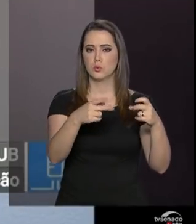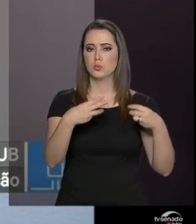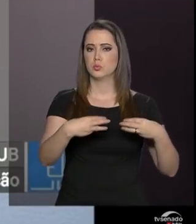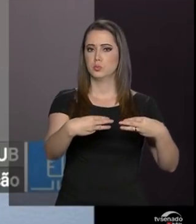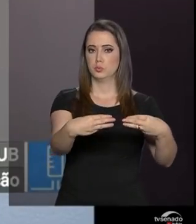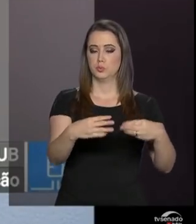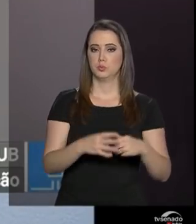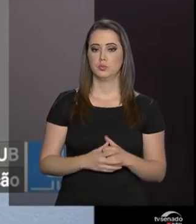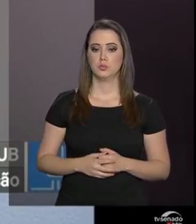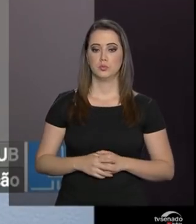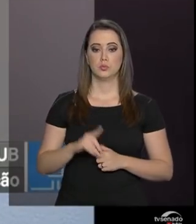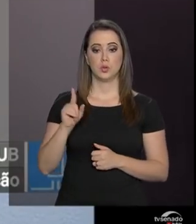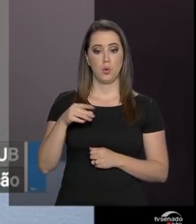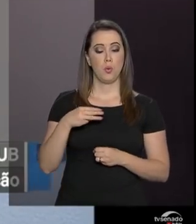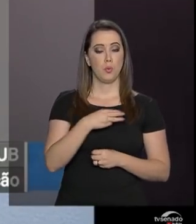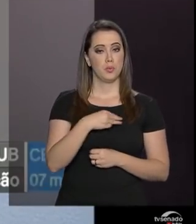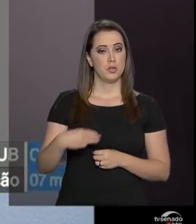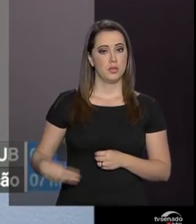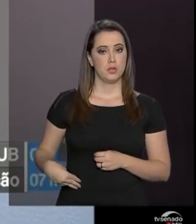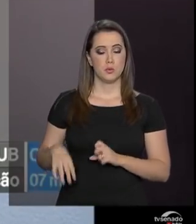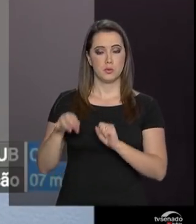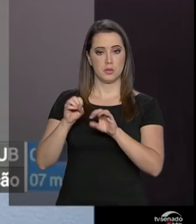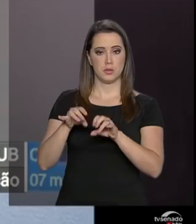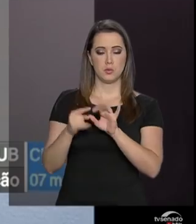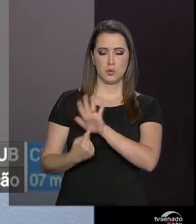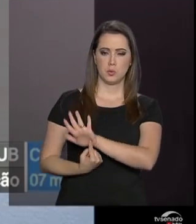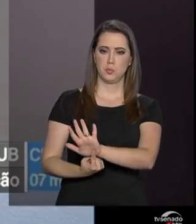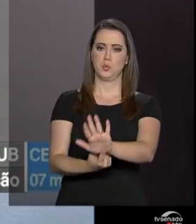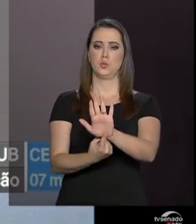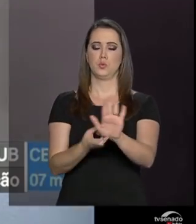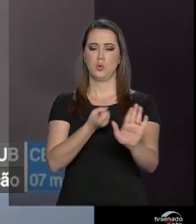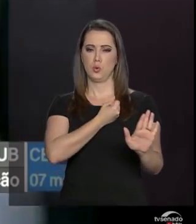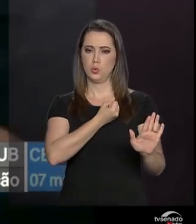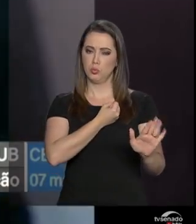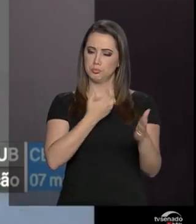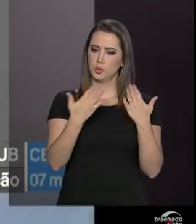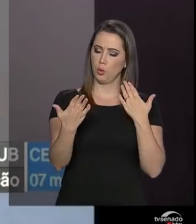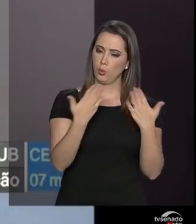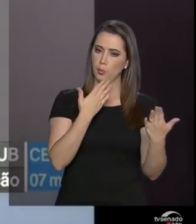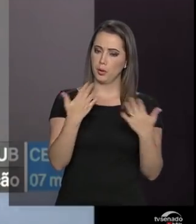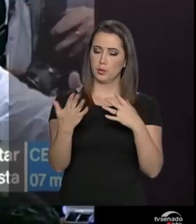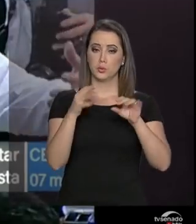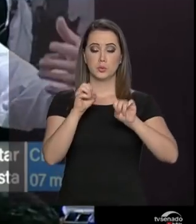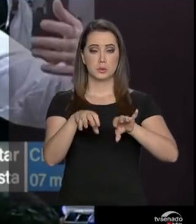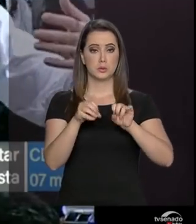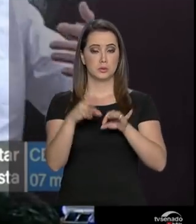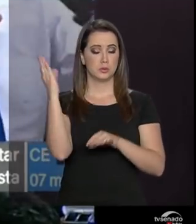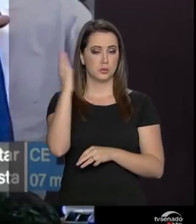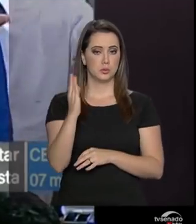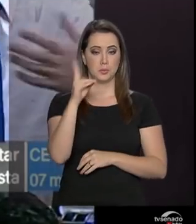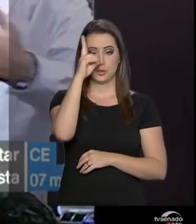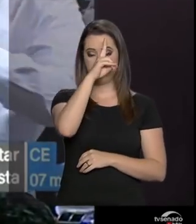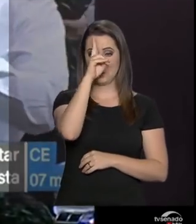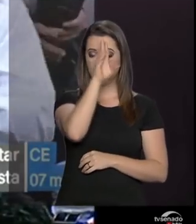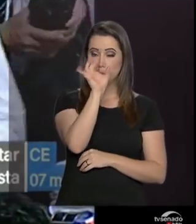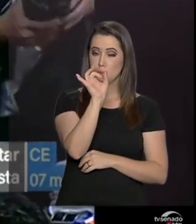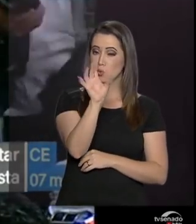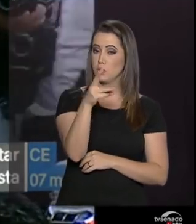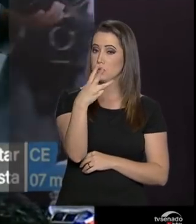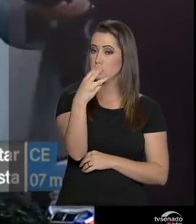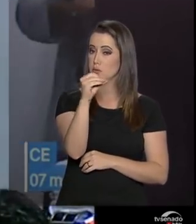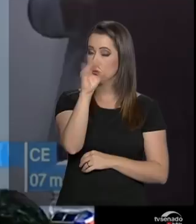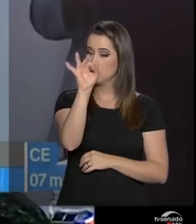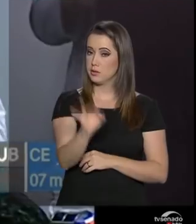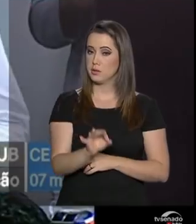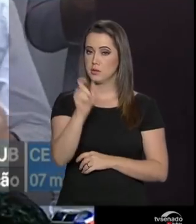Educação, Abraham Weintraub, mostrou números e analisou a educação no Brasil. Ele lembrou que apenas 30%